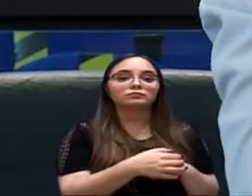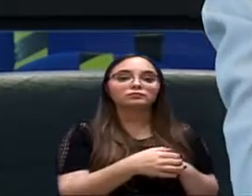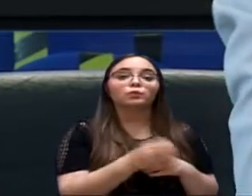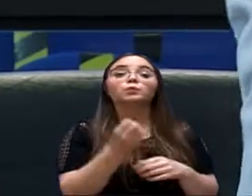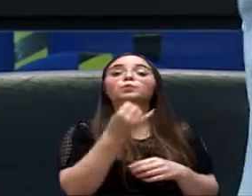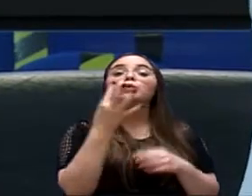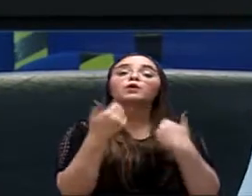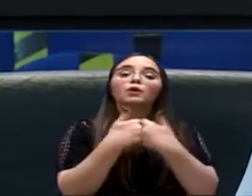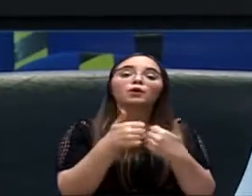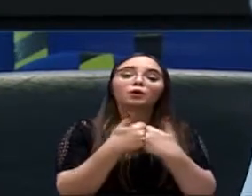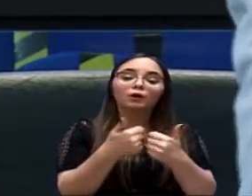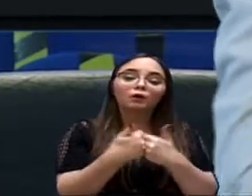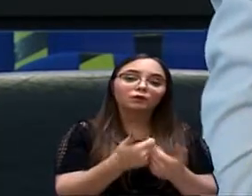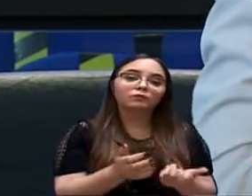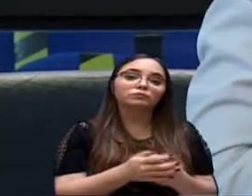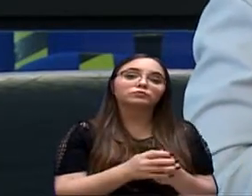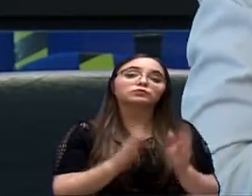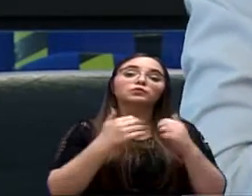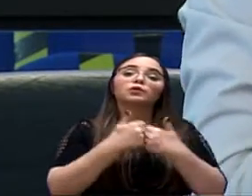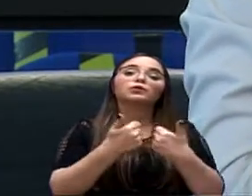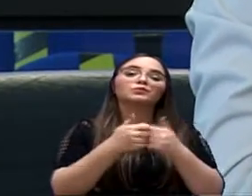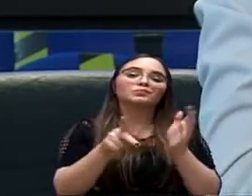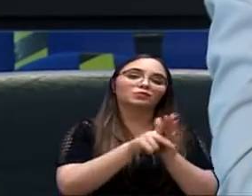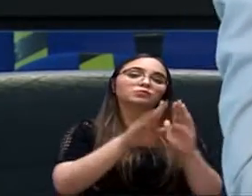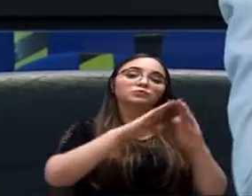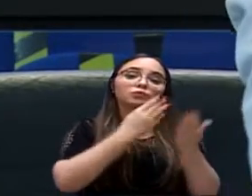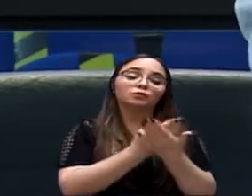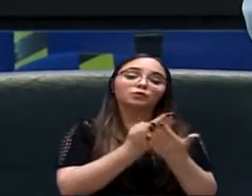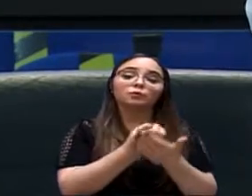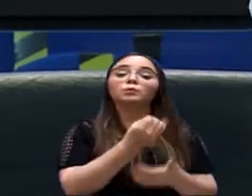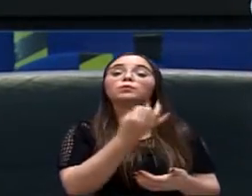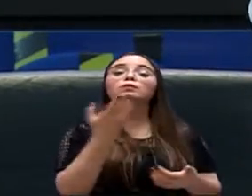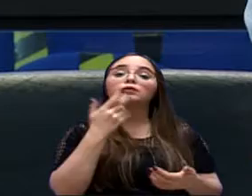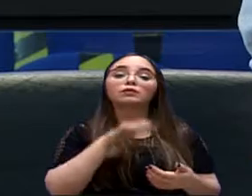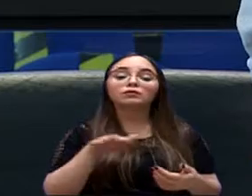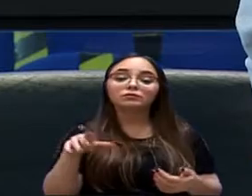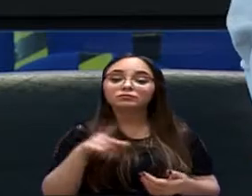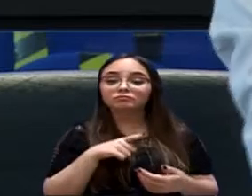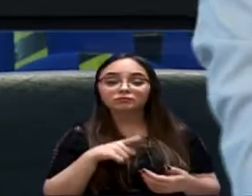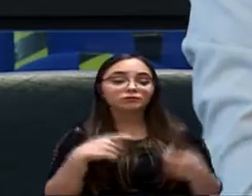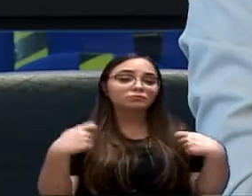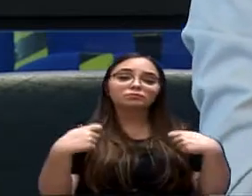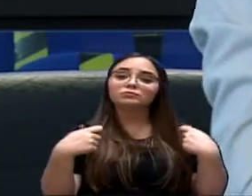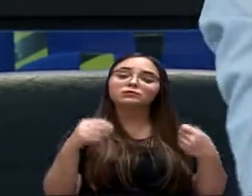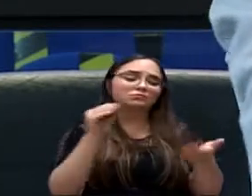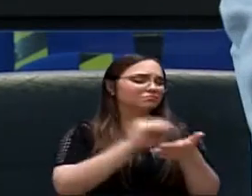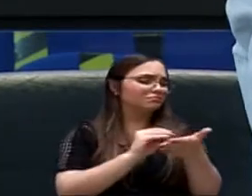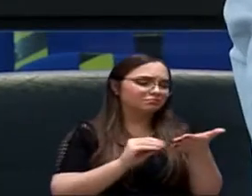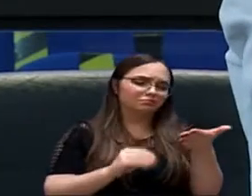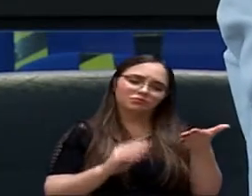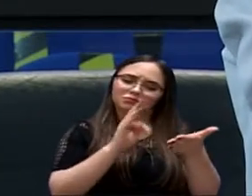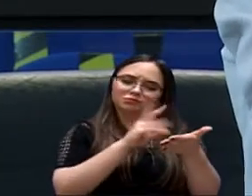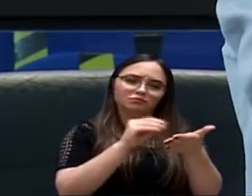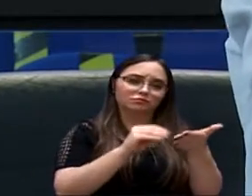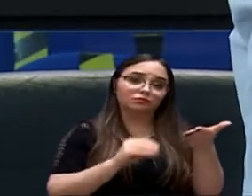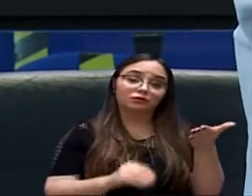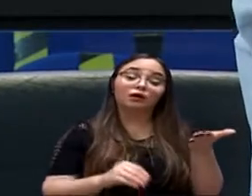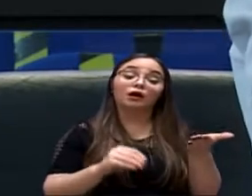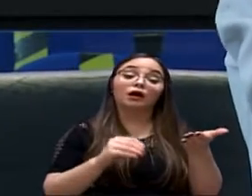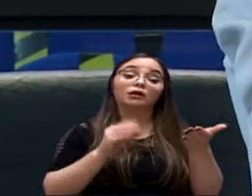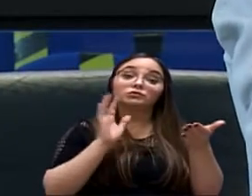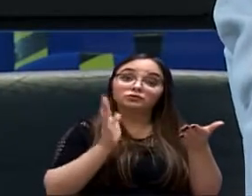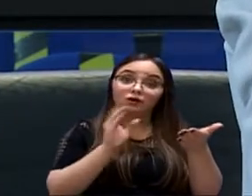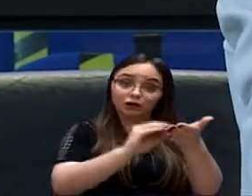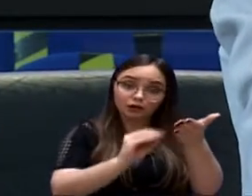Perua escolar. Quantos usarão? Isso. Isso está no relatório. A partir daí, eu defino com o loteador o que ele deve fazer. Quem